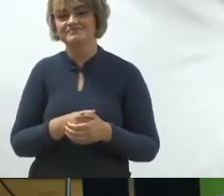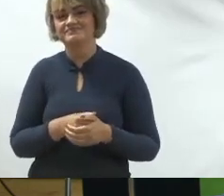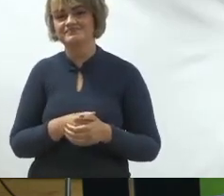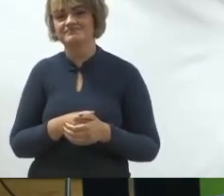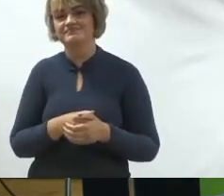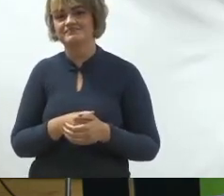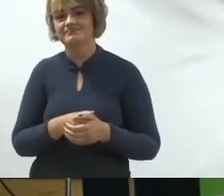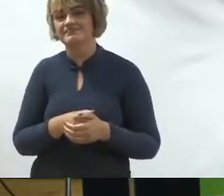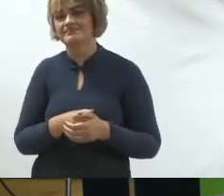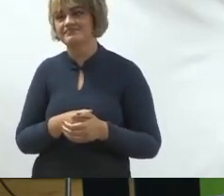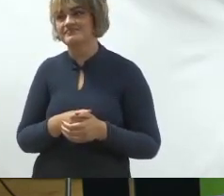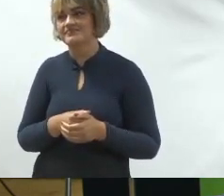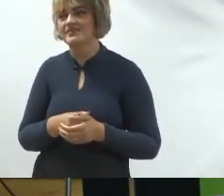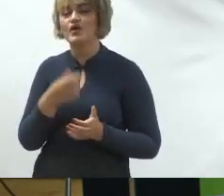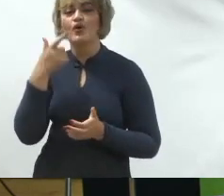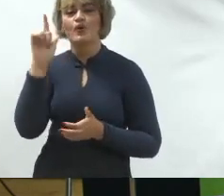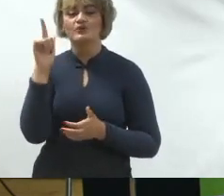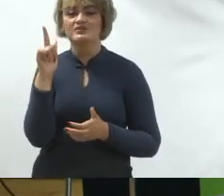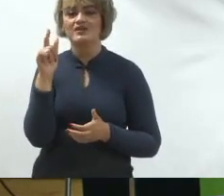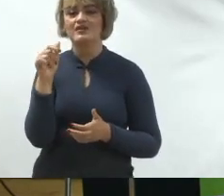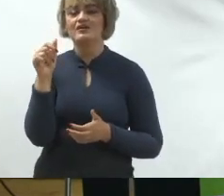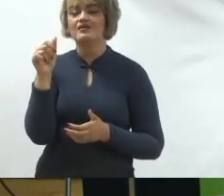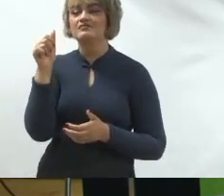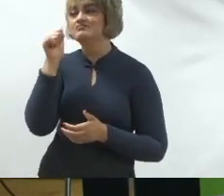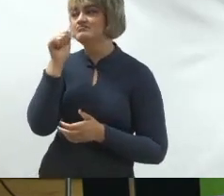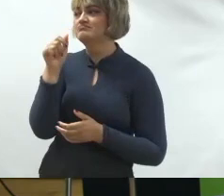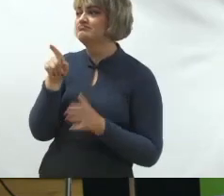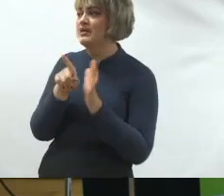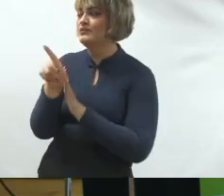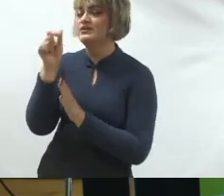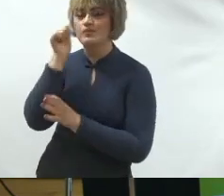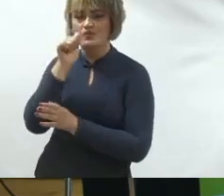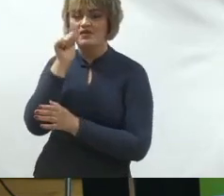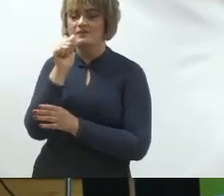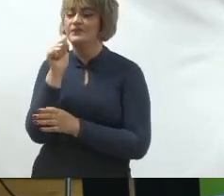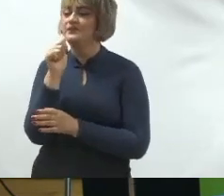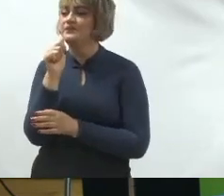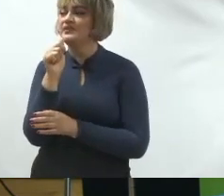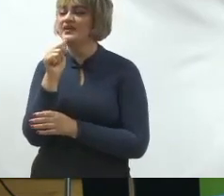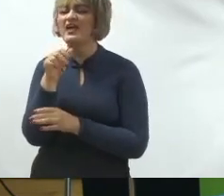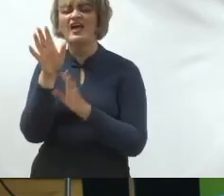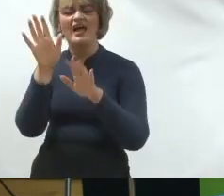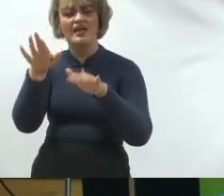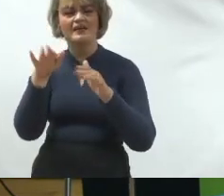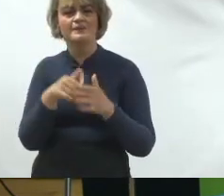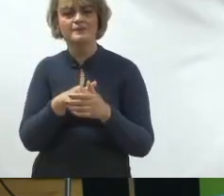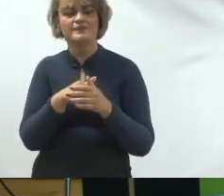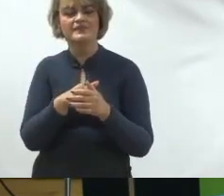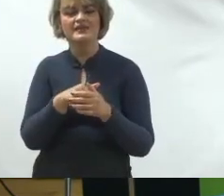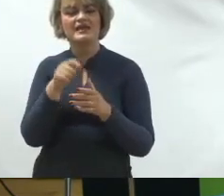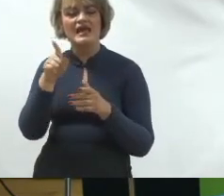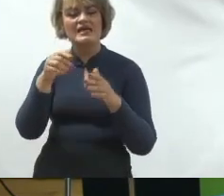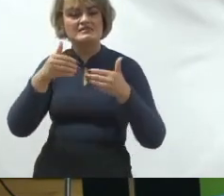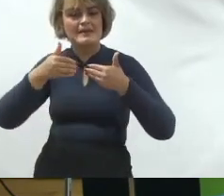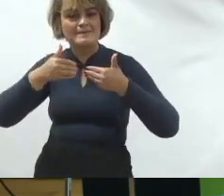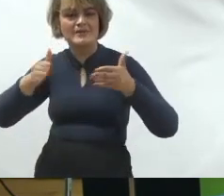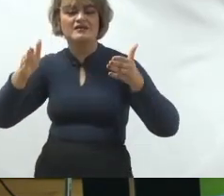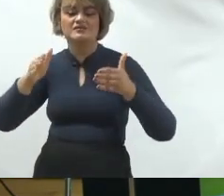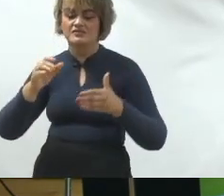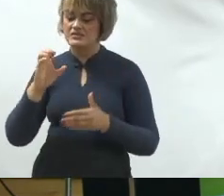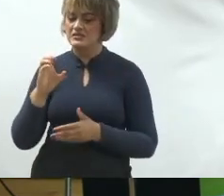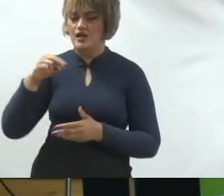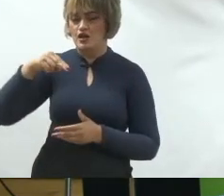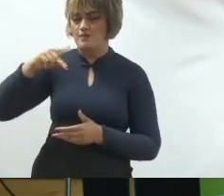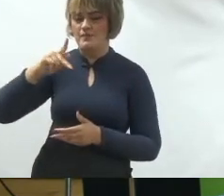pergunta da Joselaine de Fátima ela diz o seguinte como é essa abertura de CNPJ